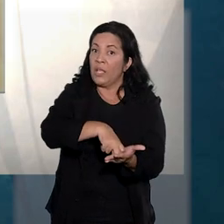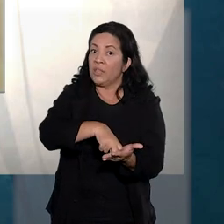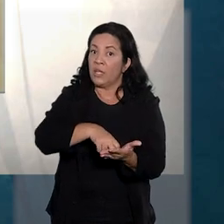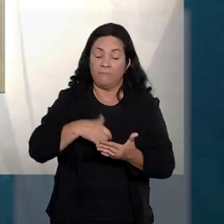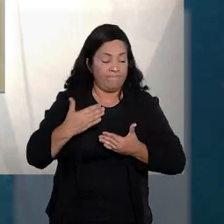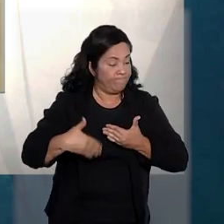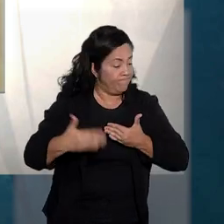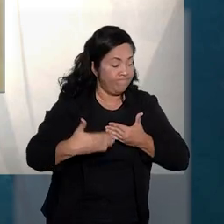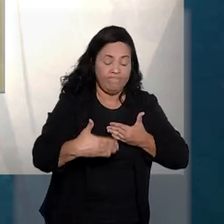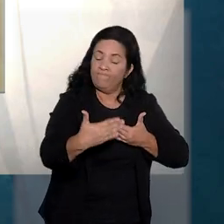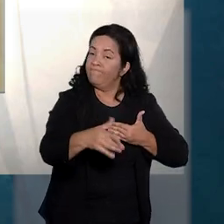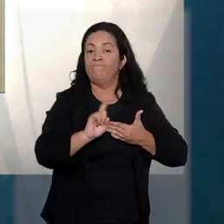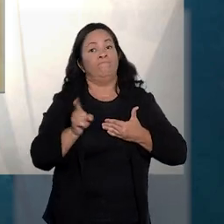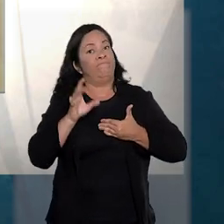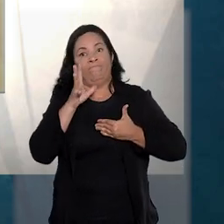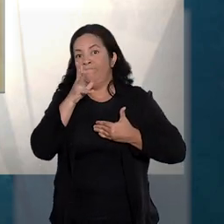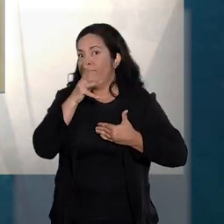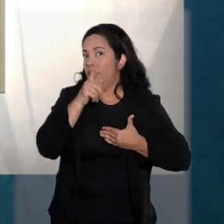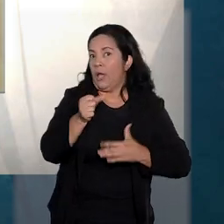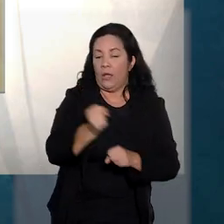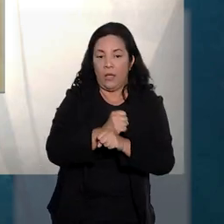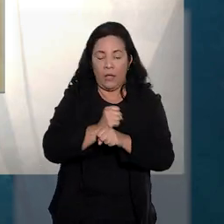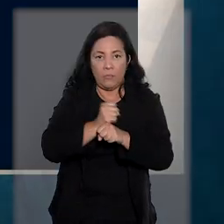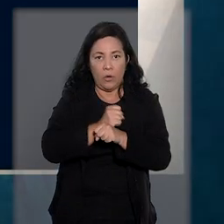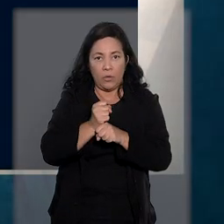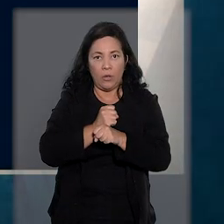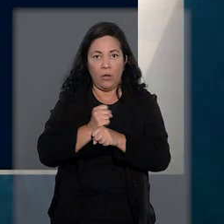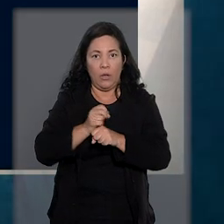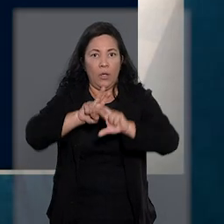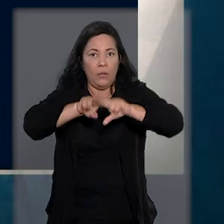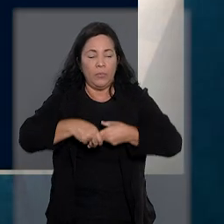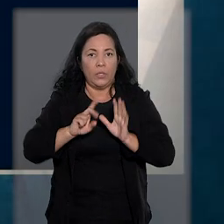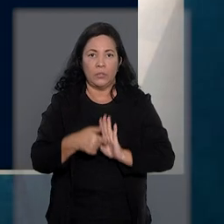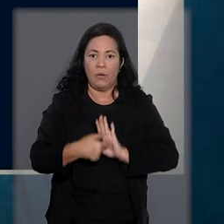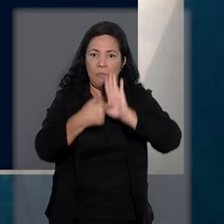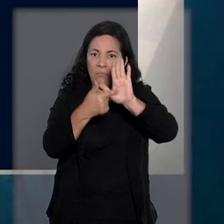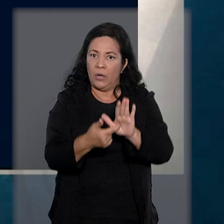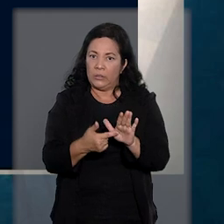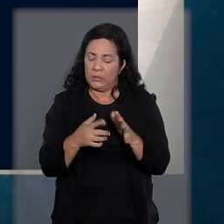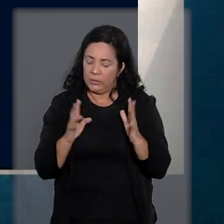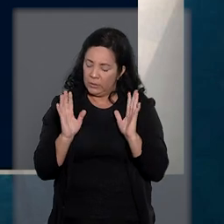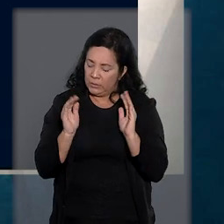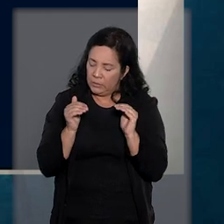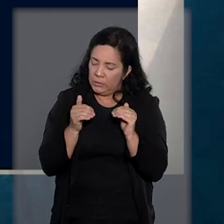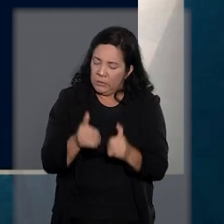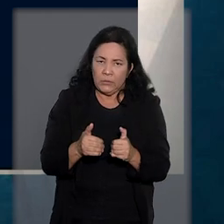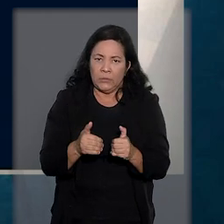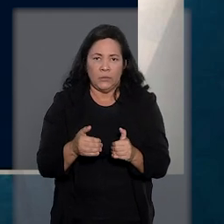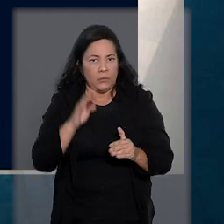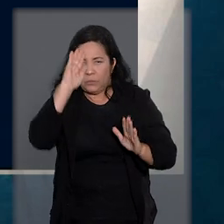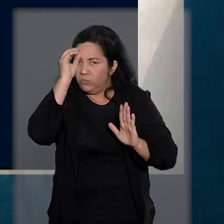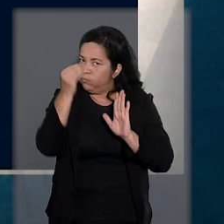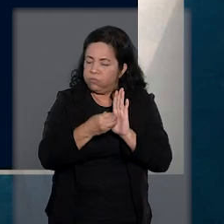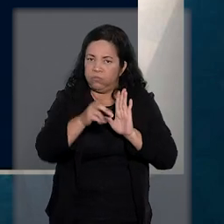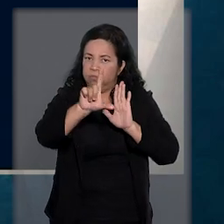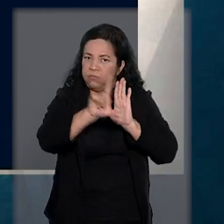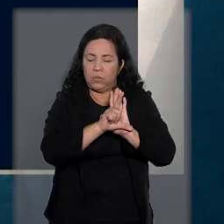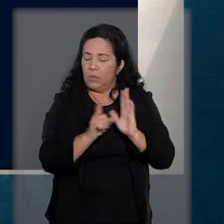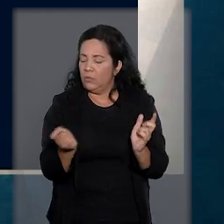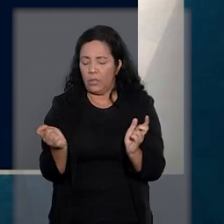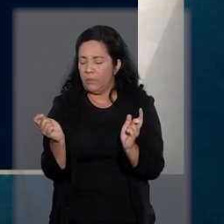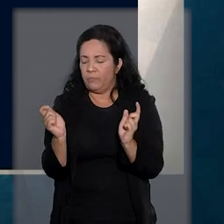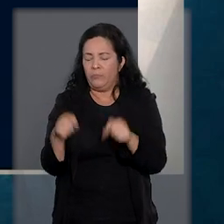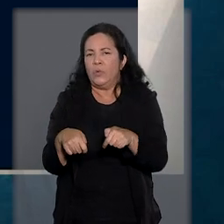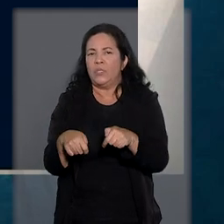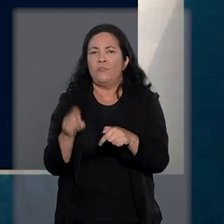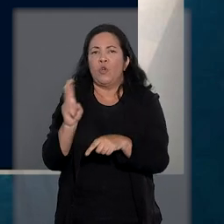avançou com a celeridade esperada nos últimos anos, caracterizando assim constrangimento ilegal, de forma que não é